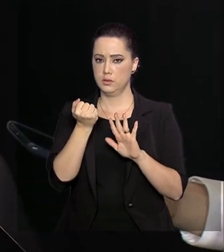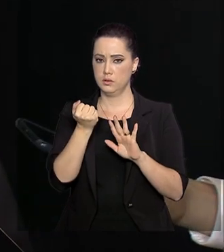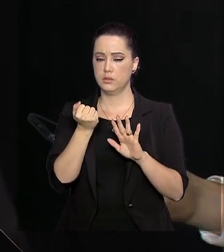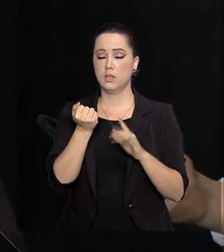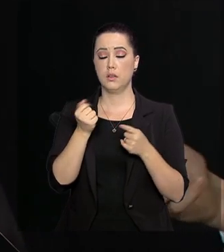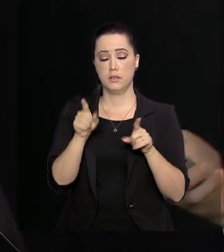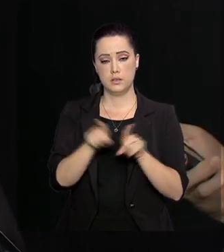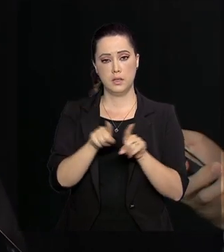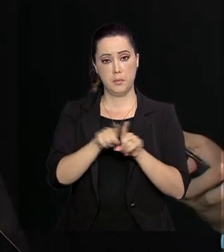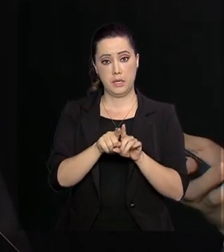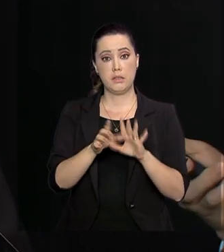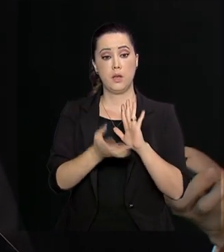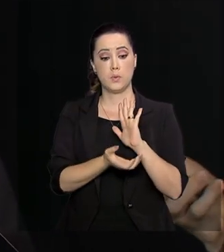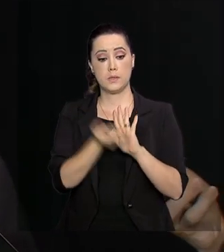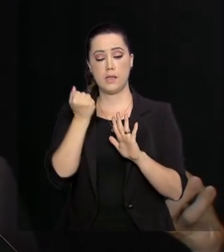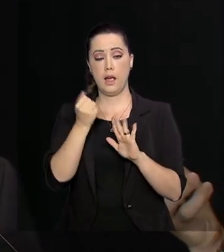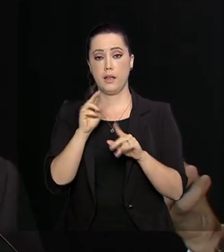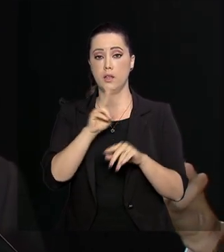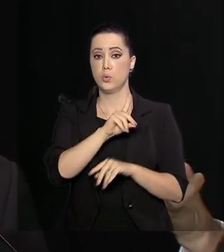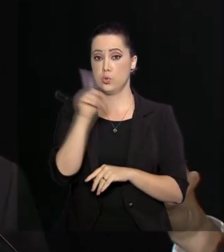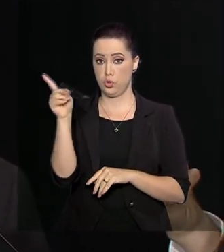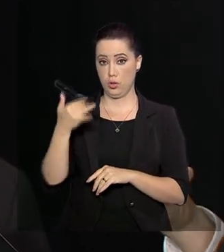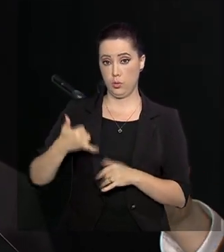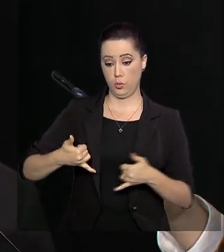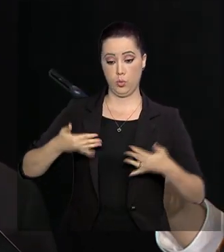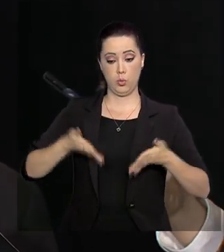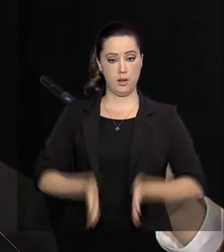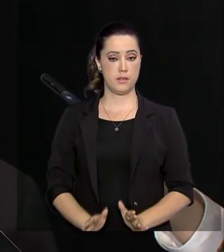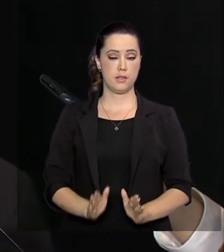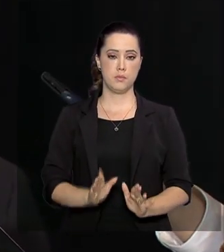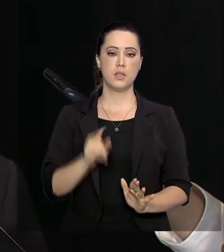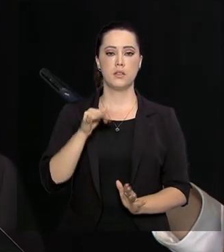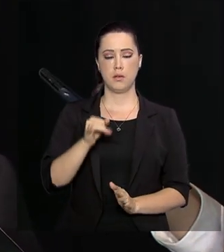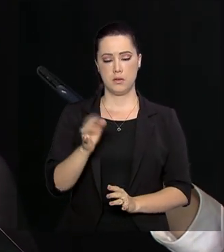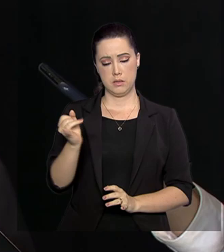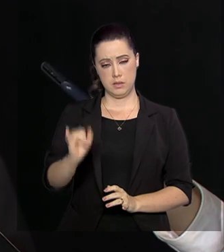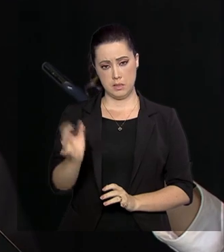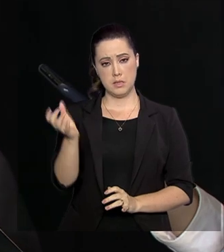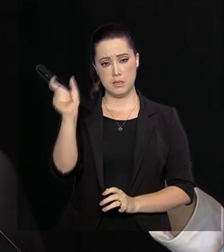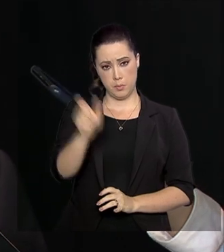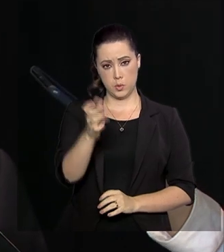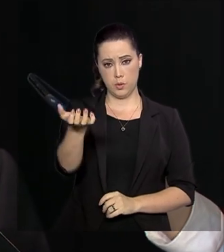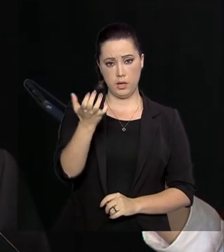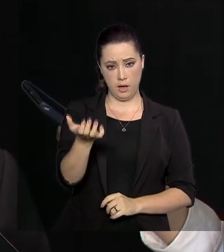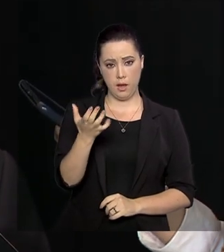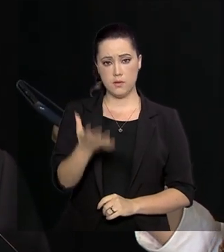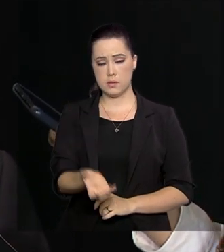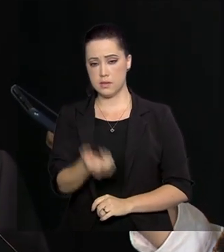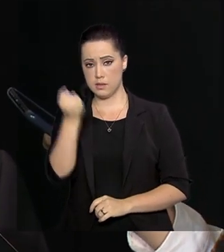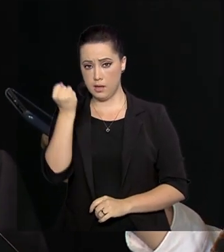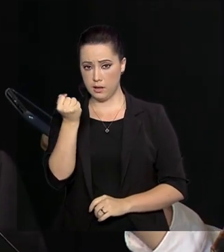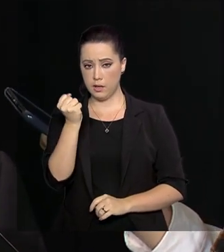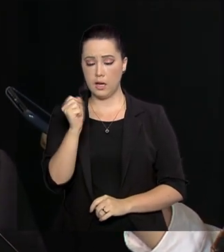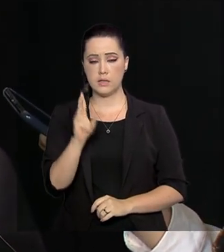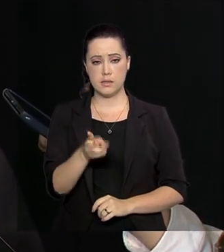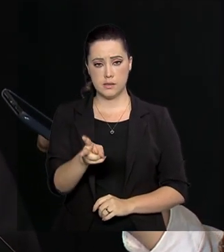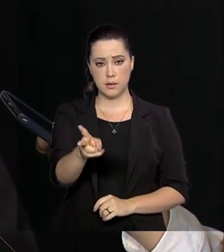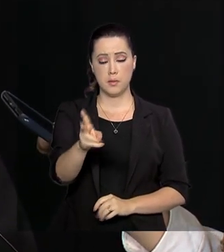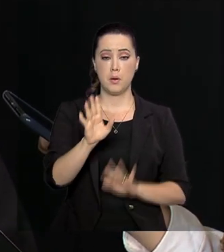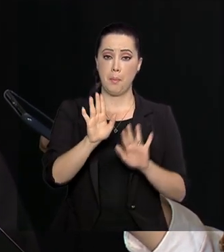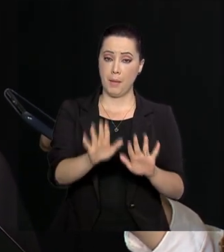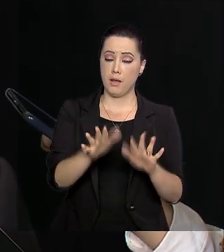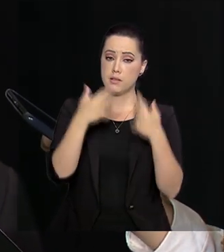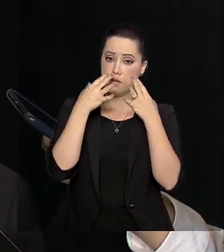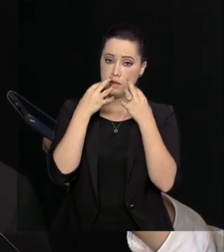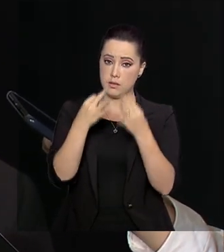lembro, tem o saque aniversário. Aquele trabalhador que todo ano quiser sacar um pouquinho do dinheiro, basta migrar para o saque aniversário. Mas